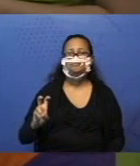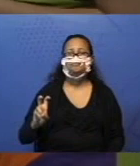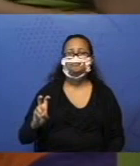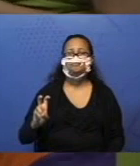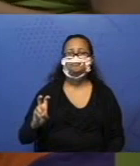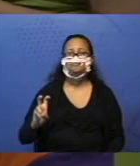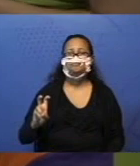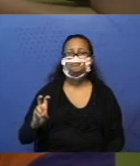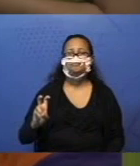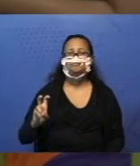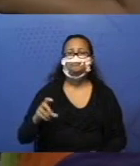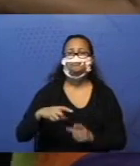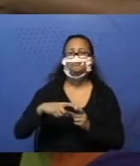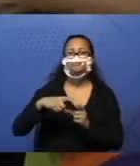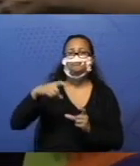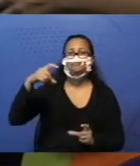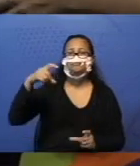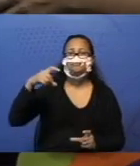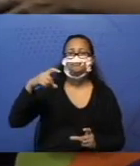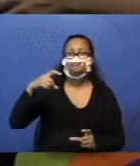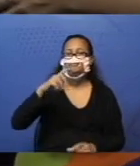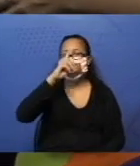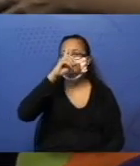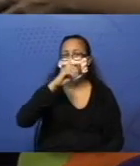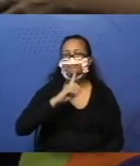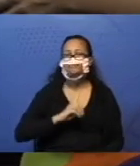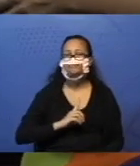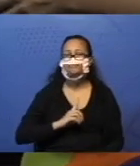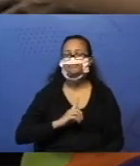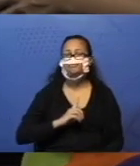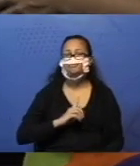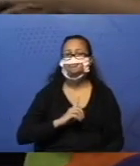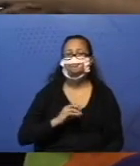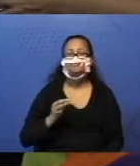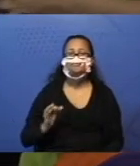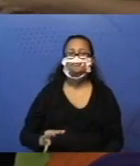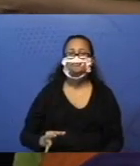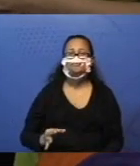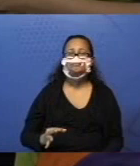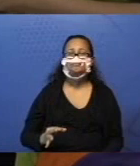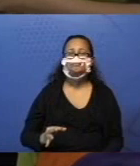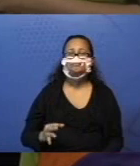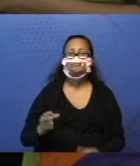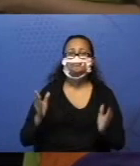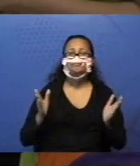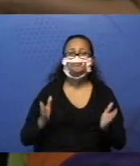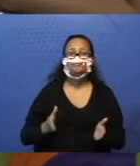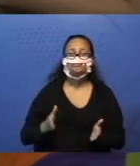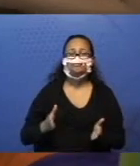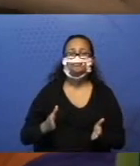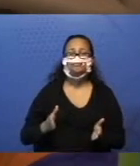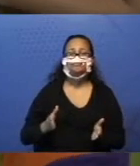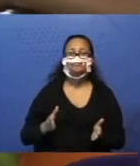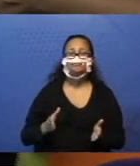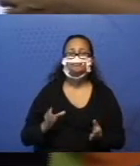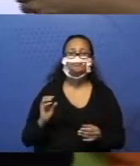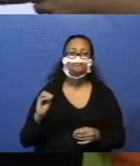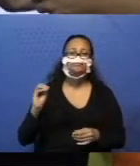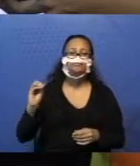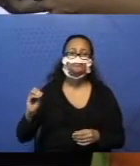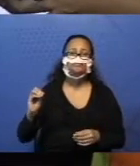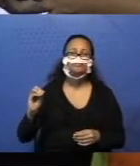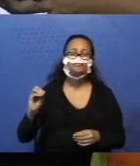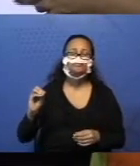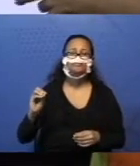barrinha amarela. Certo? E agora, eu venho e coloco